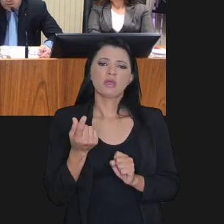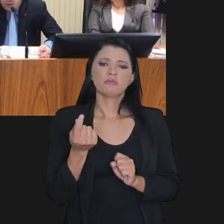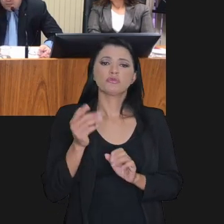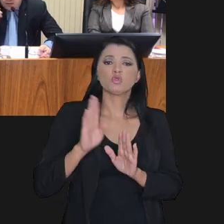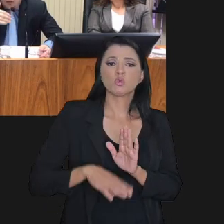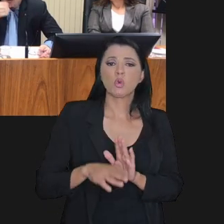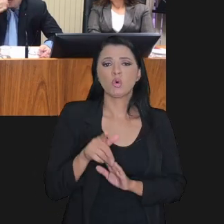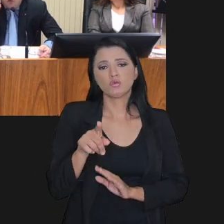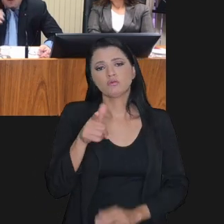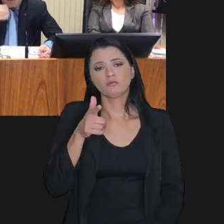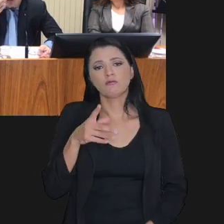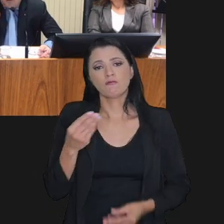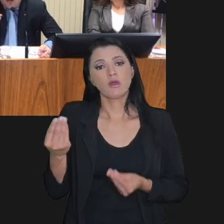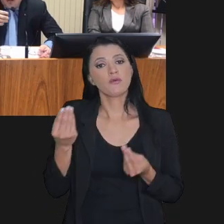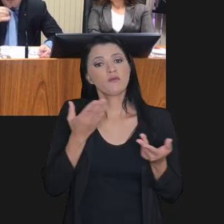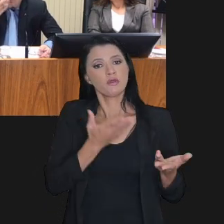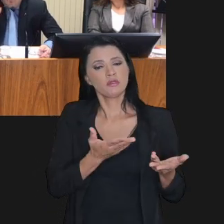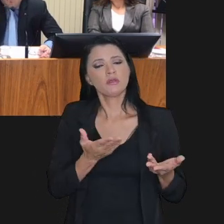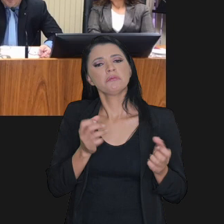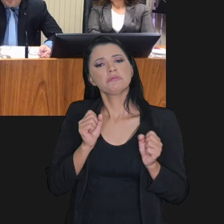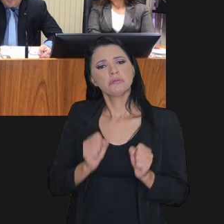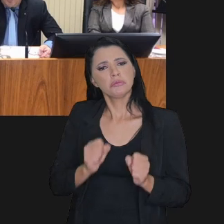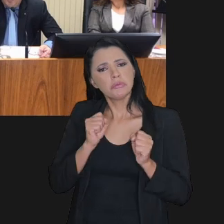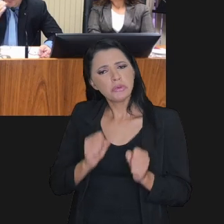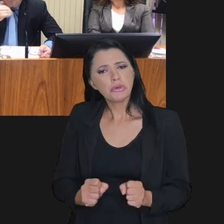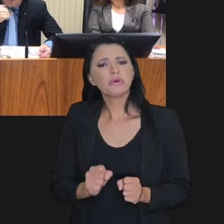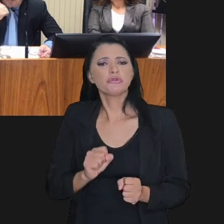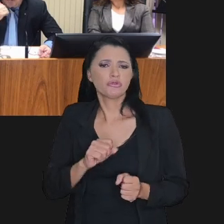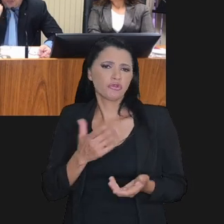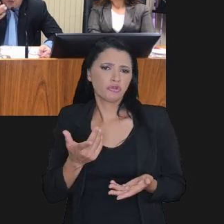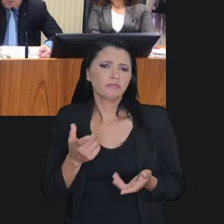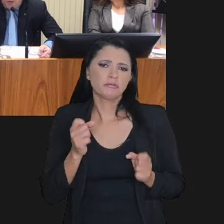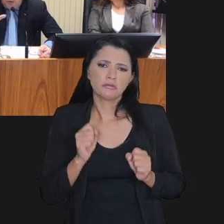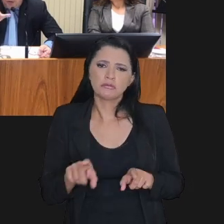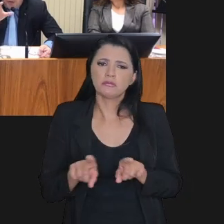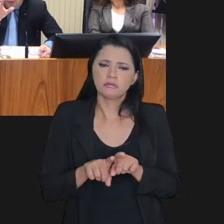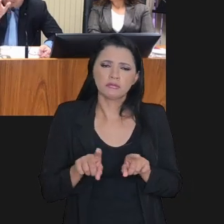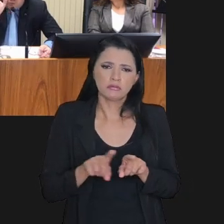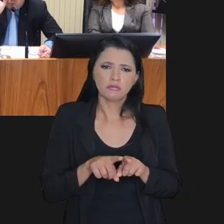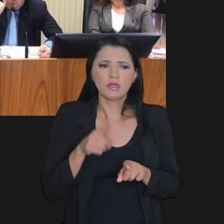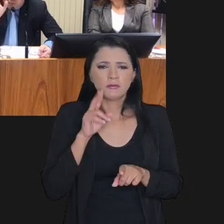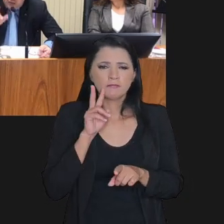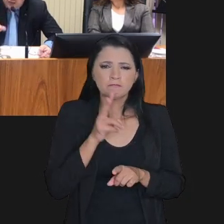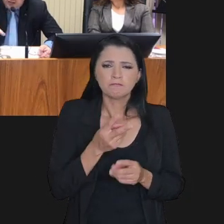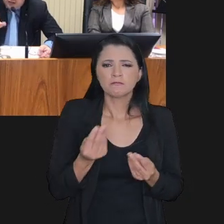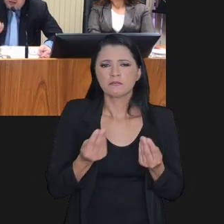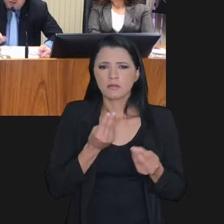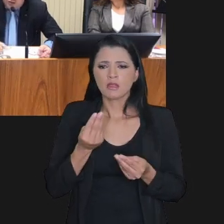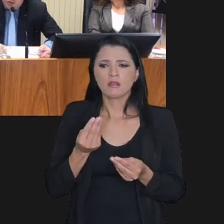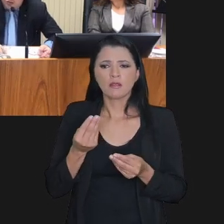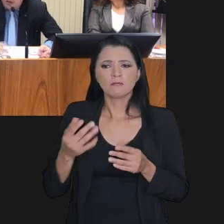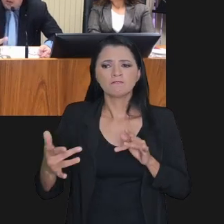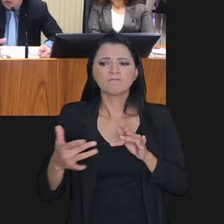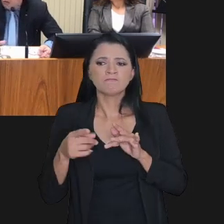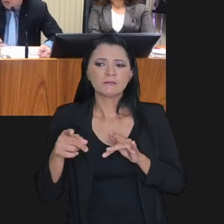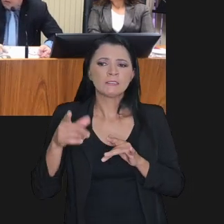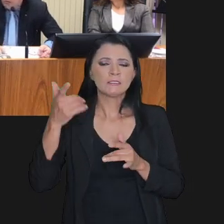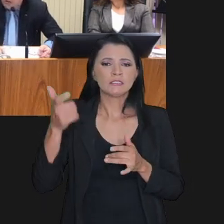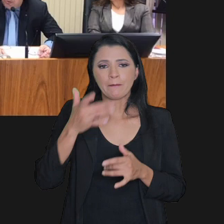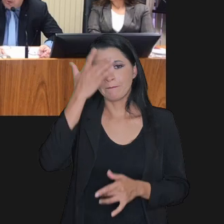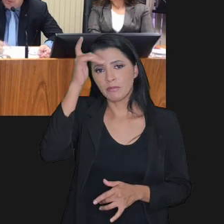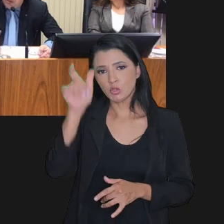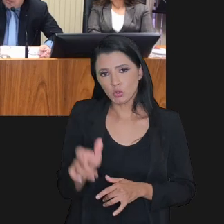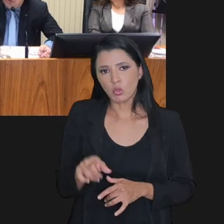para que descontos você vai oferecer e você pode efetivamente se ater à situação do